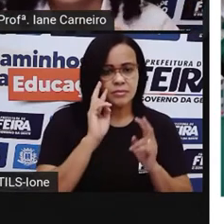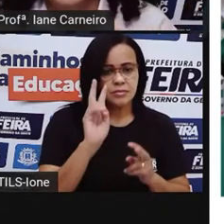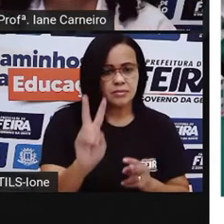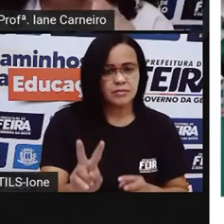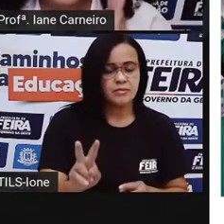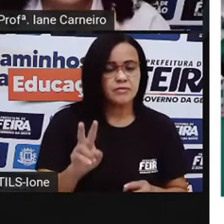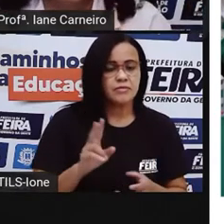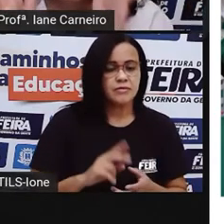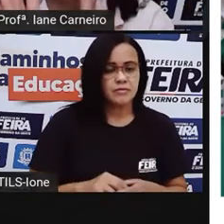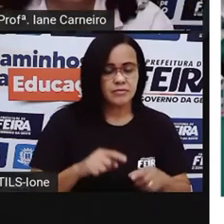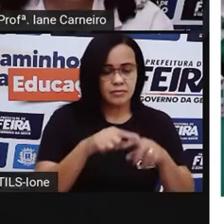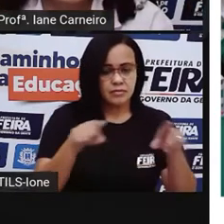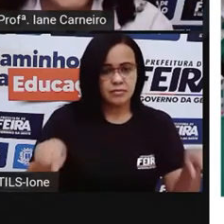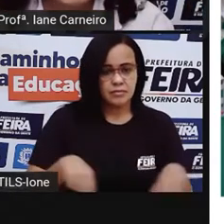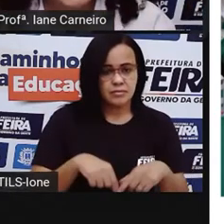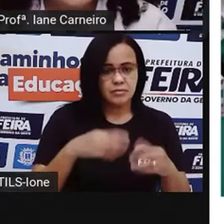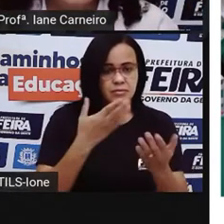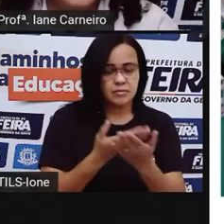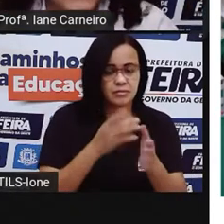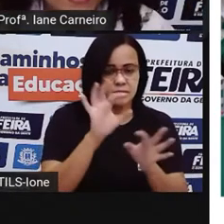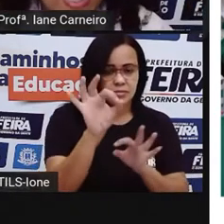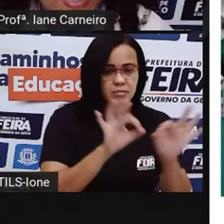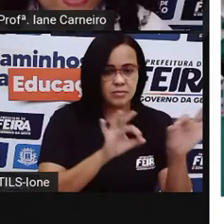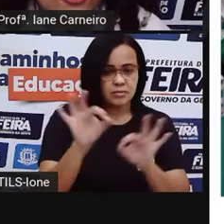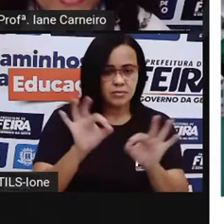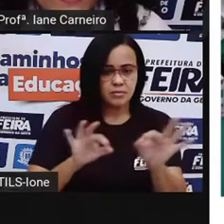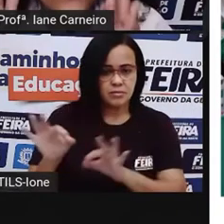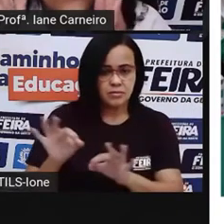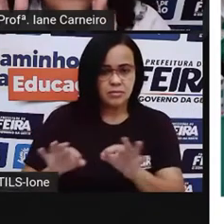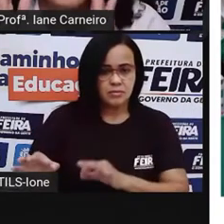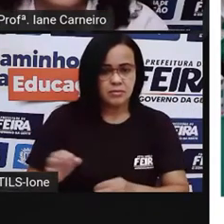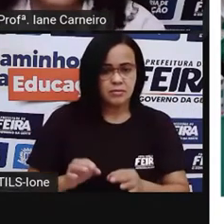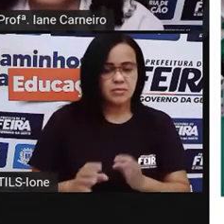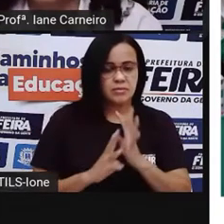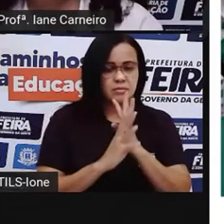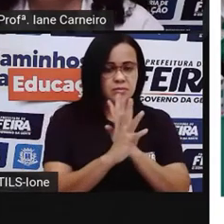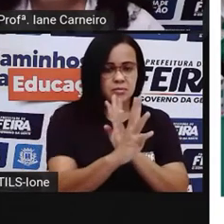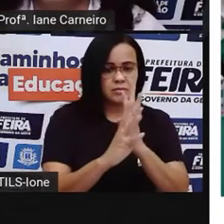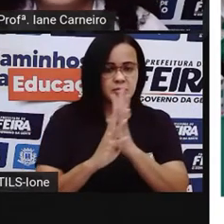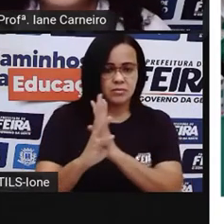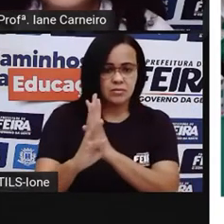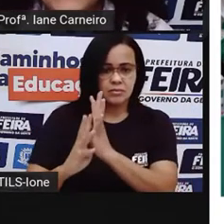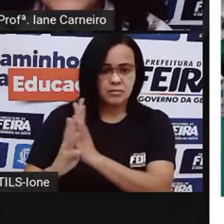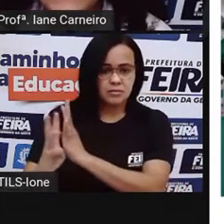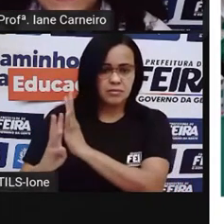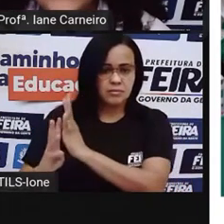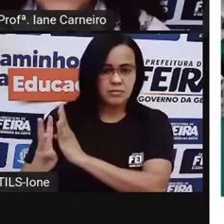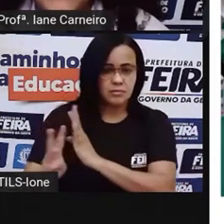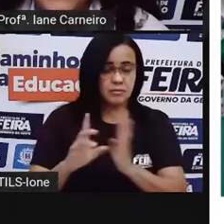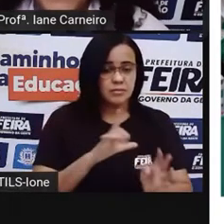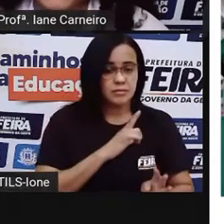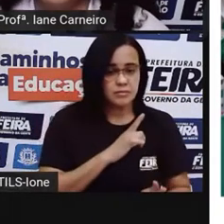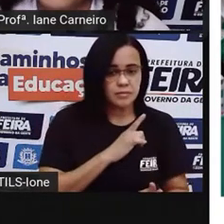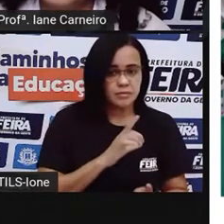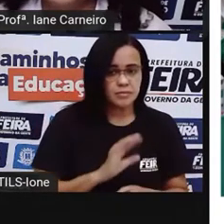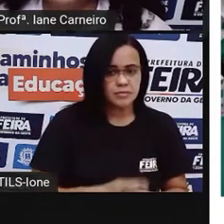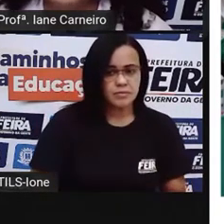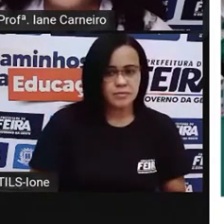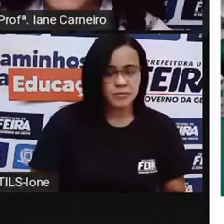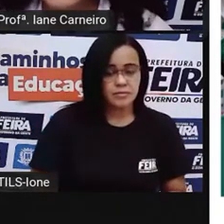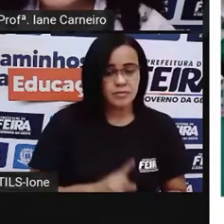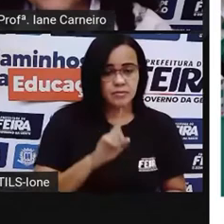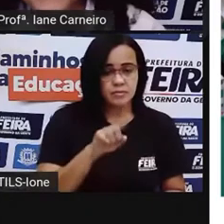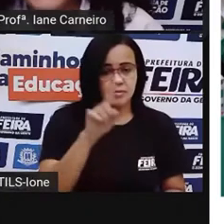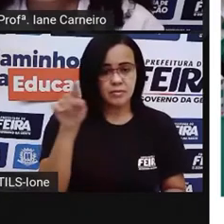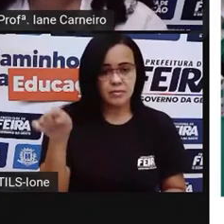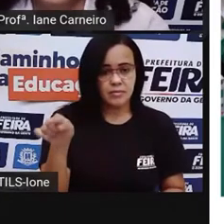a sala está organizada em fileiras. Então, uma atrás da outra. Nesse caso aqui da sala ao lado, gente